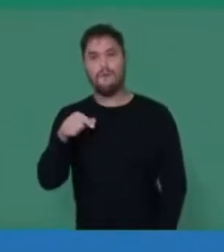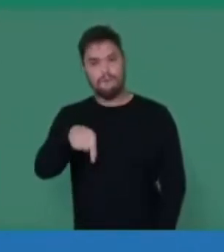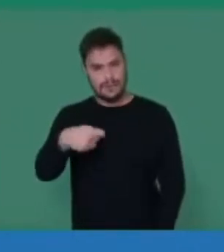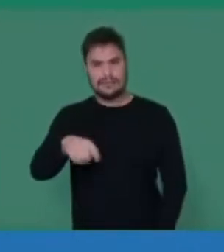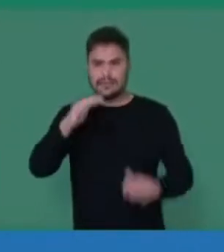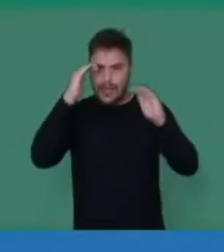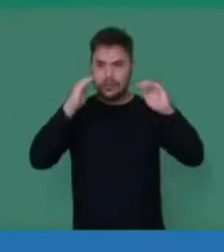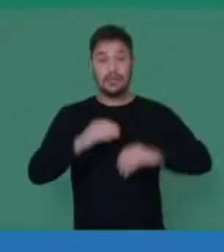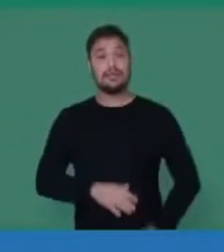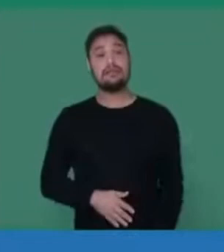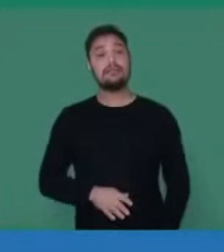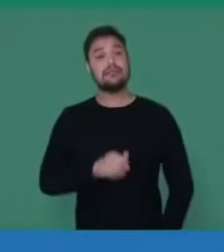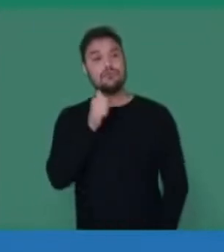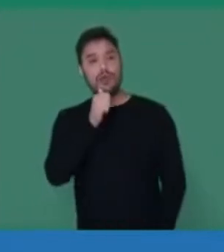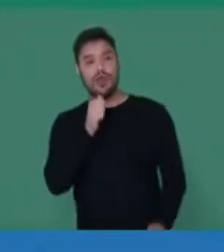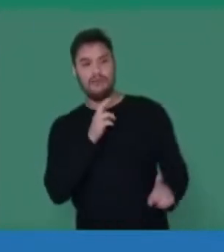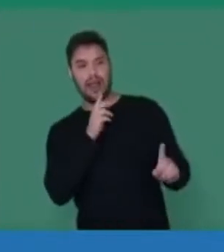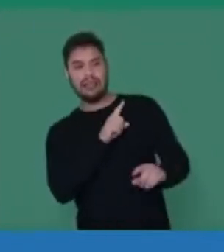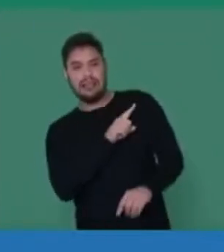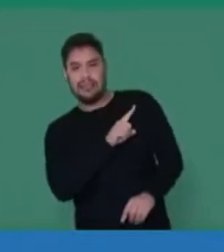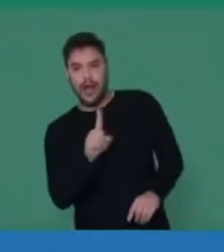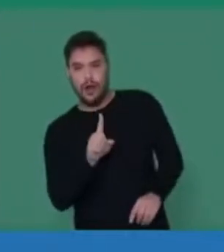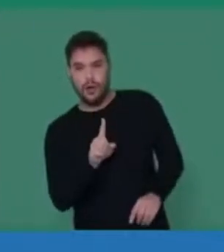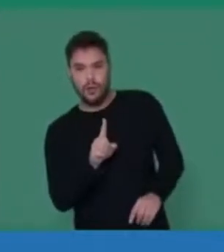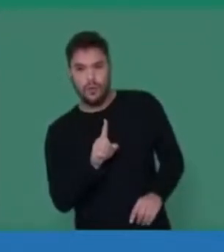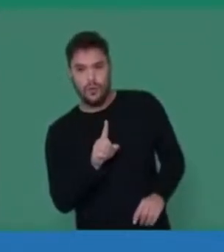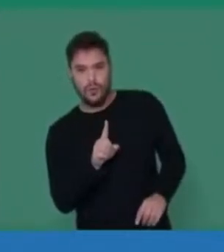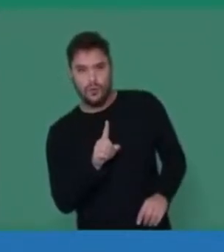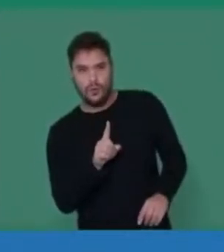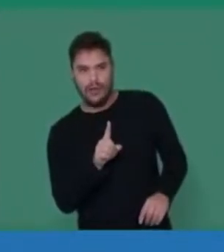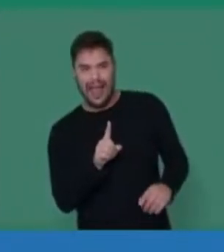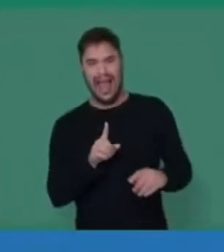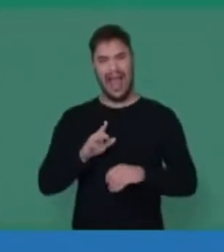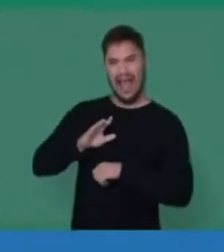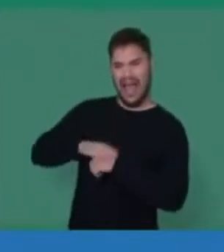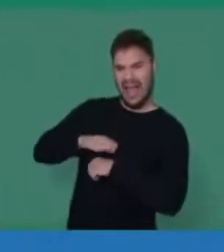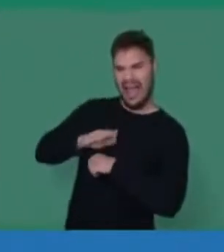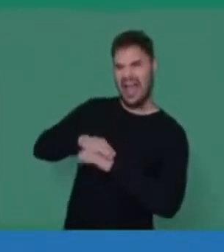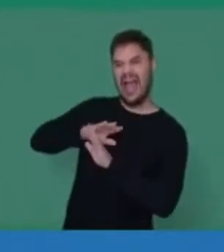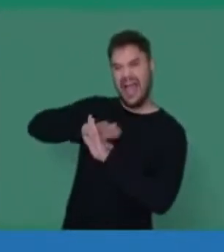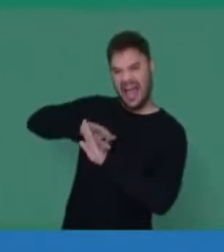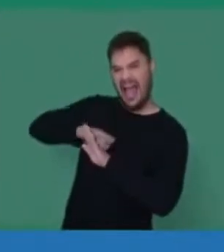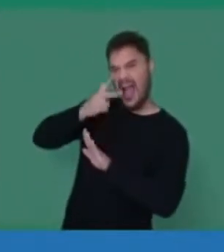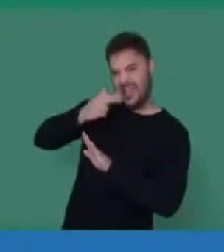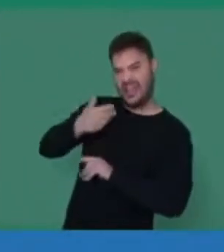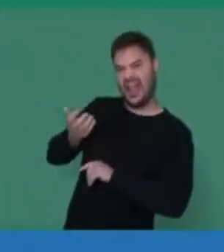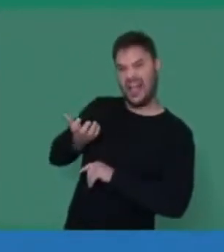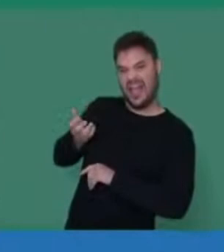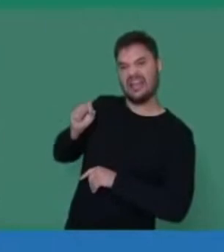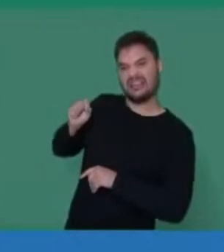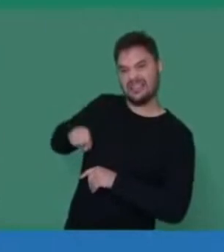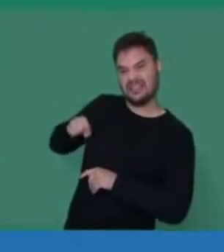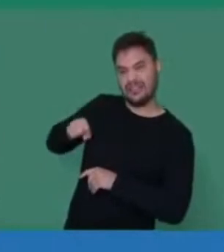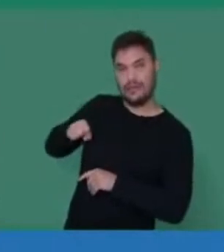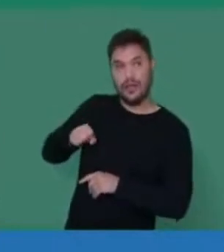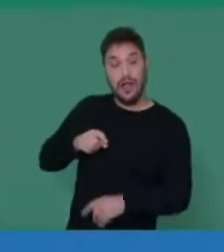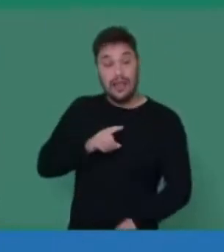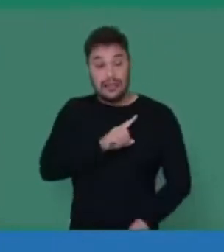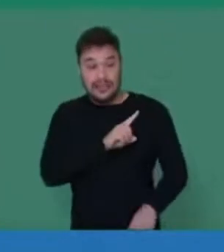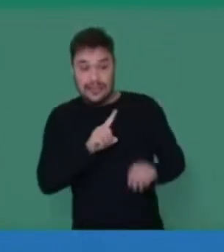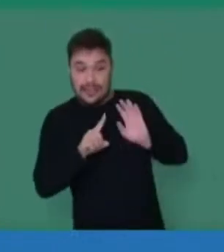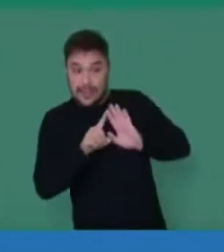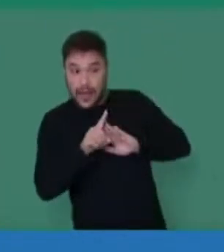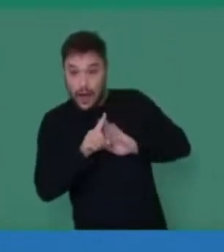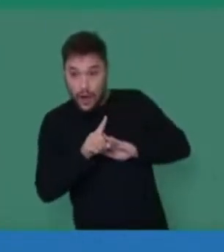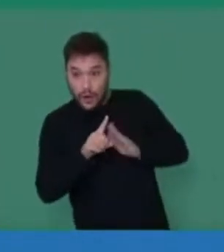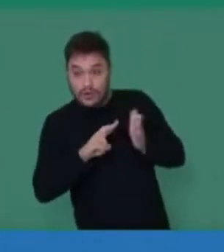porque quando uma mulher diz não, por favor não entendam de outra forma, entendam o não como não, e é isto,